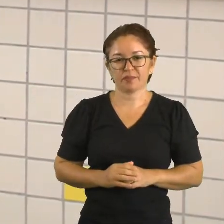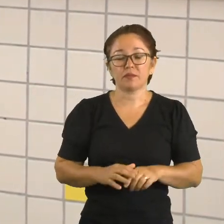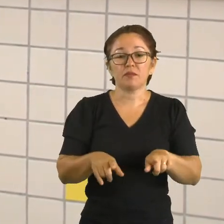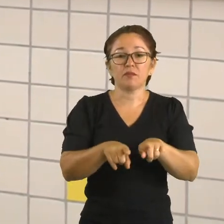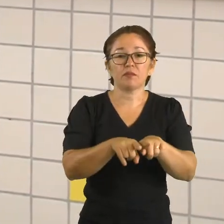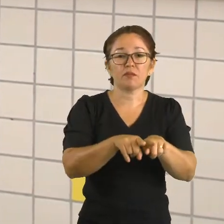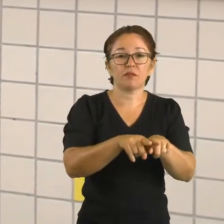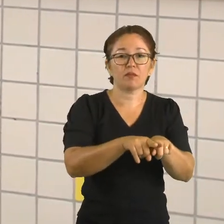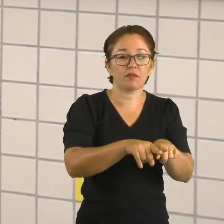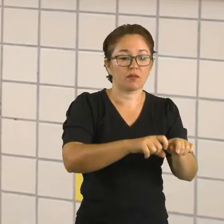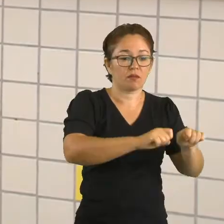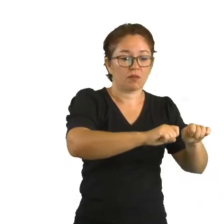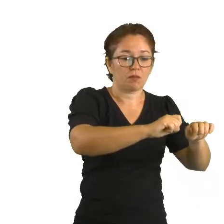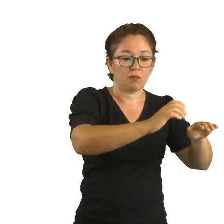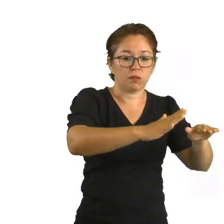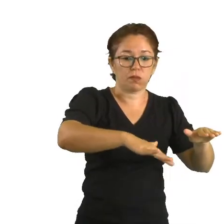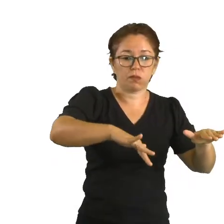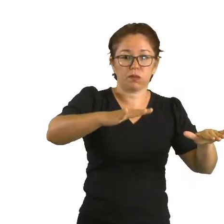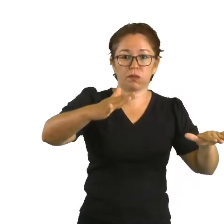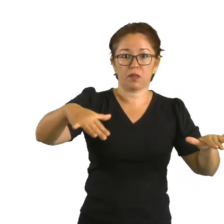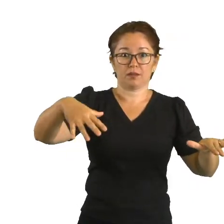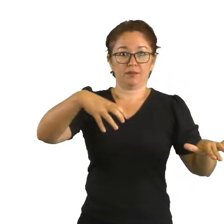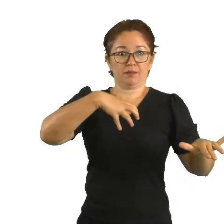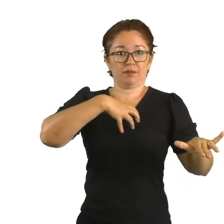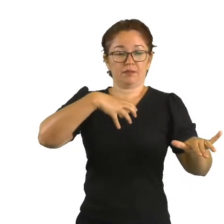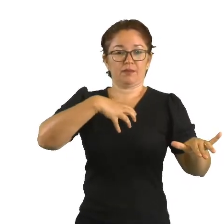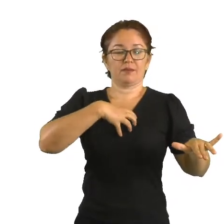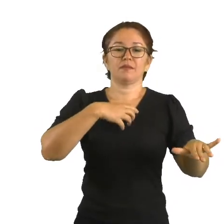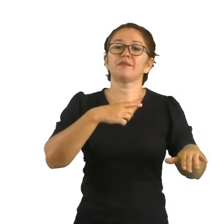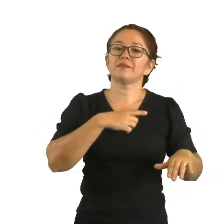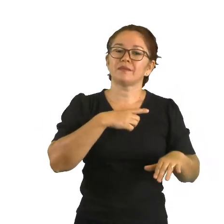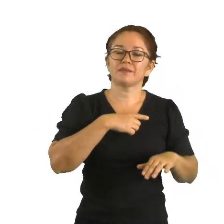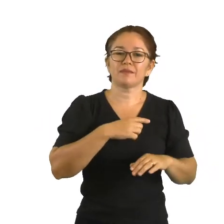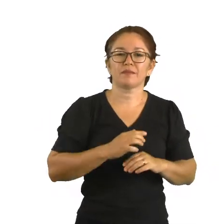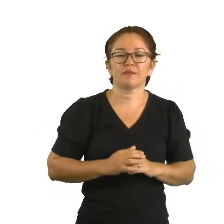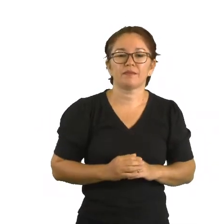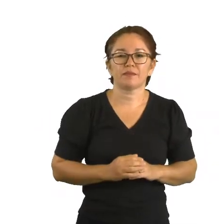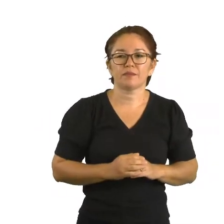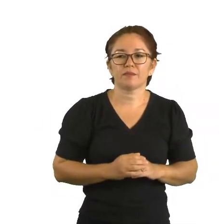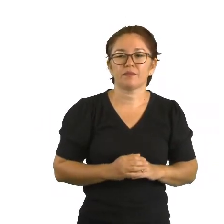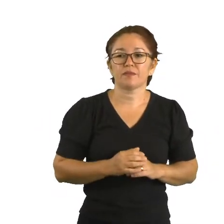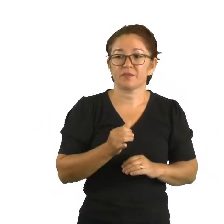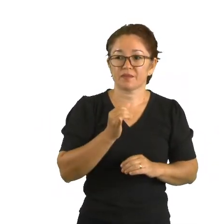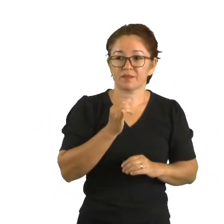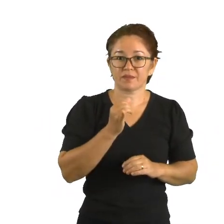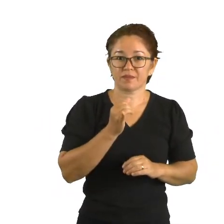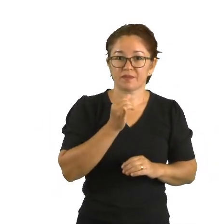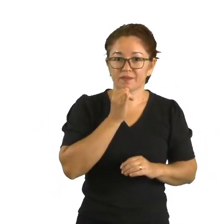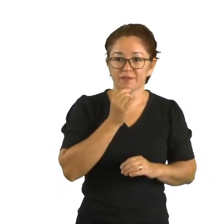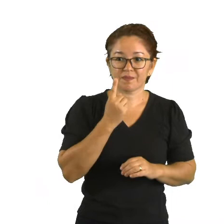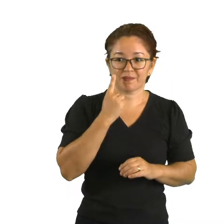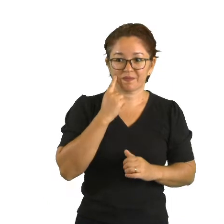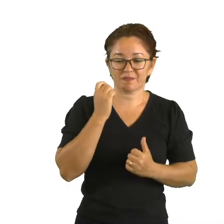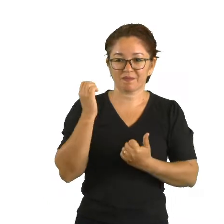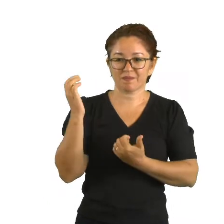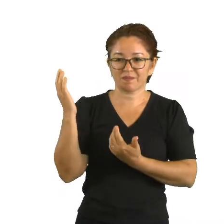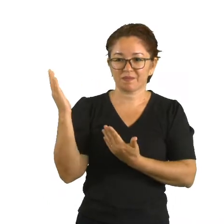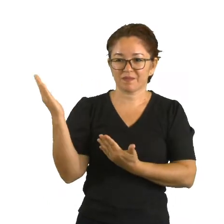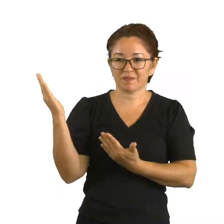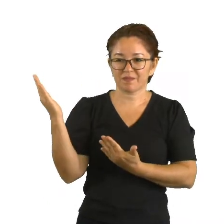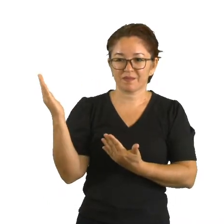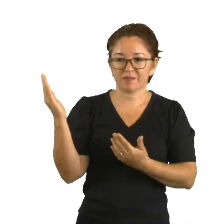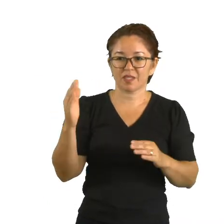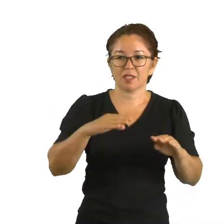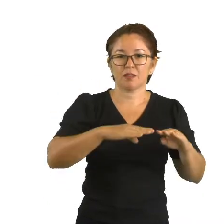ondas. Quando a gente perturba um meio, a gente também vai ter uma vibração. Aí no slide também está projetado qual é o tipo de